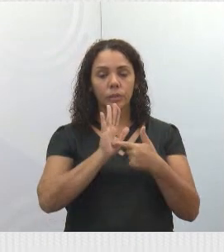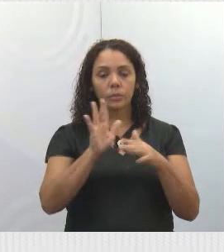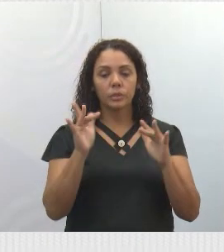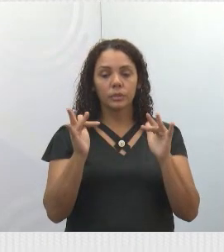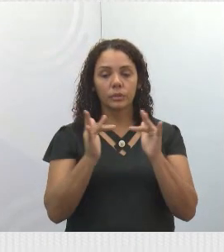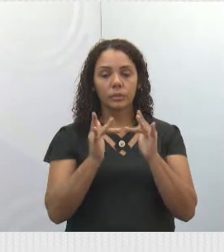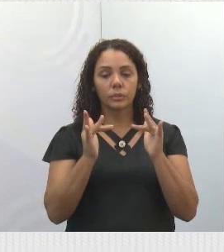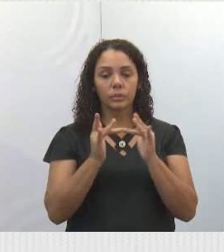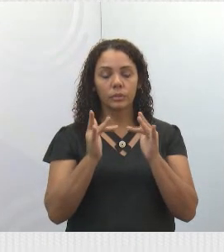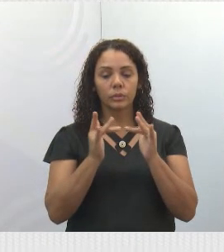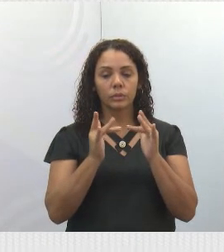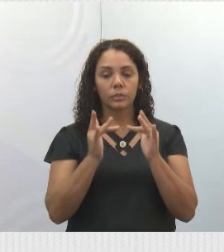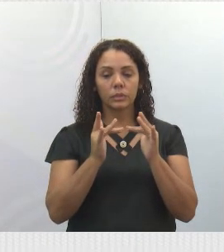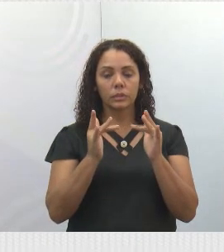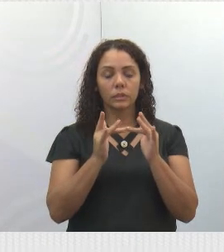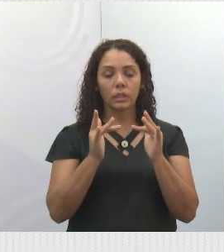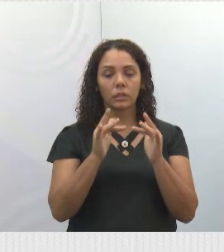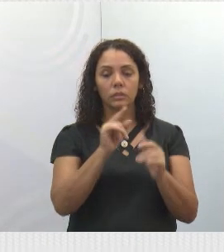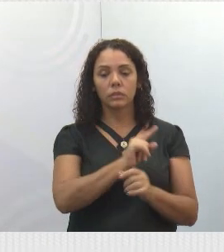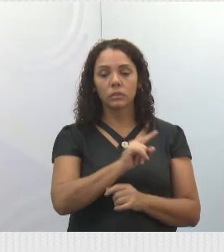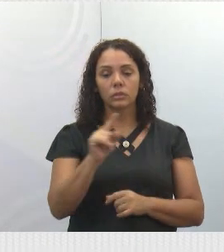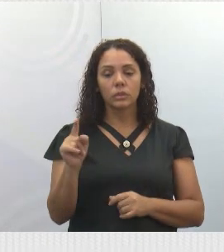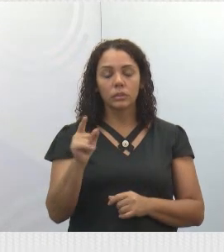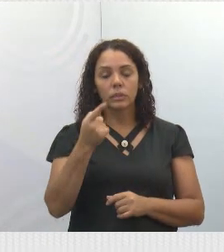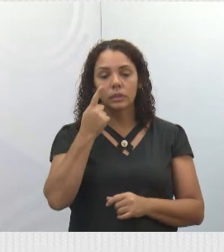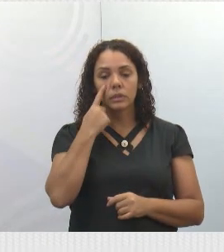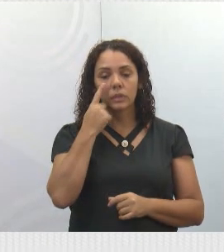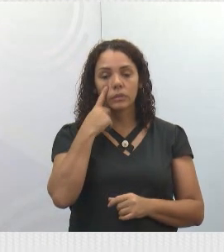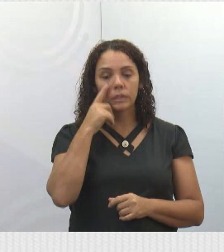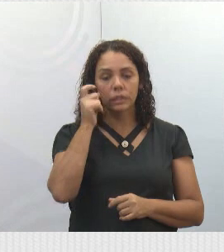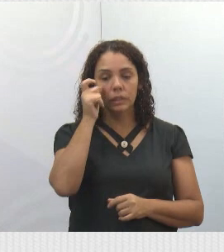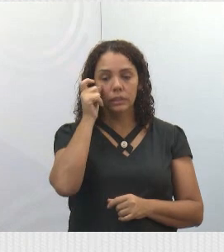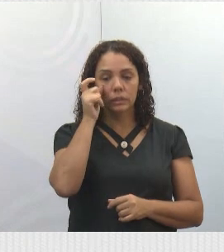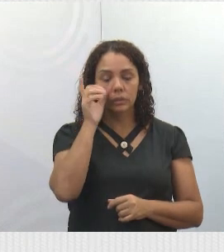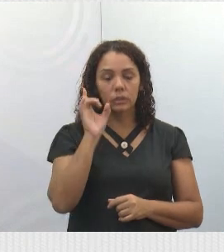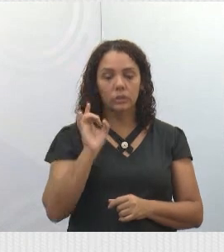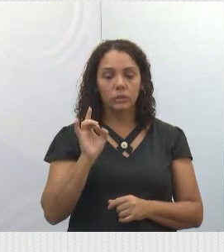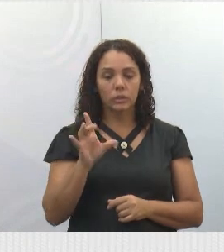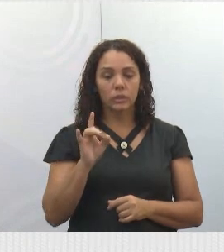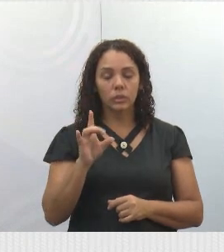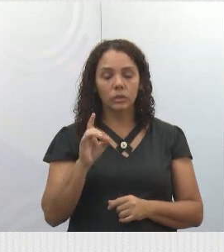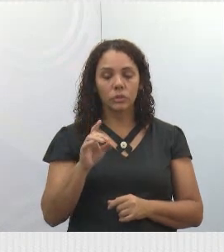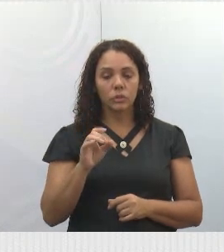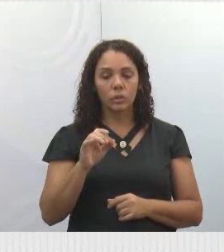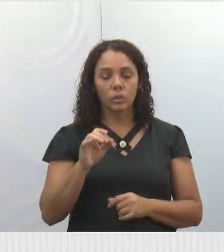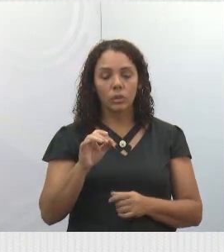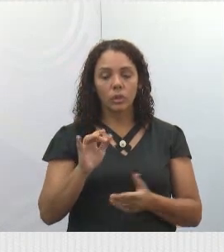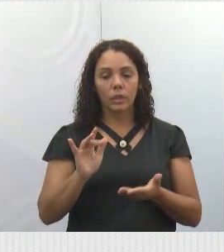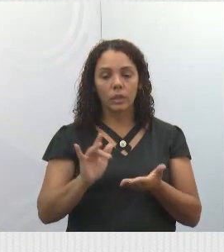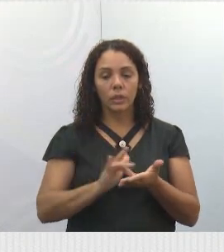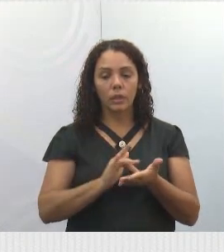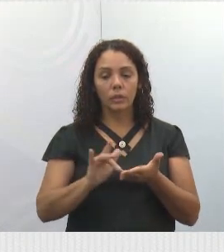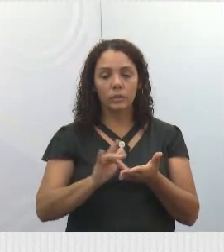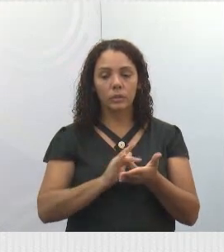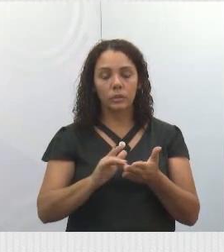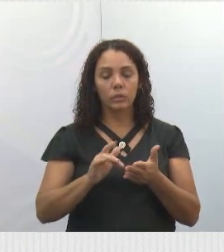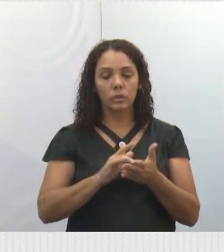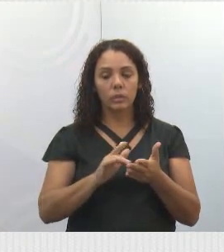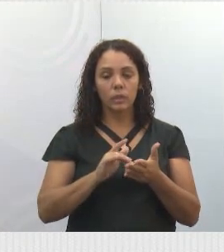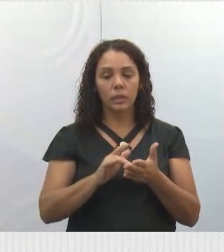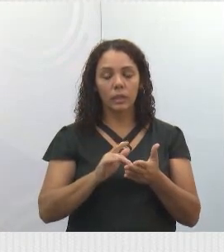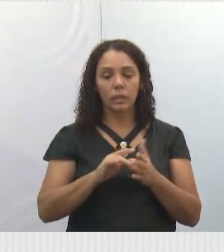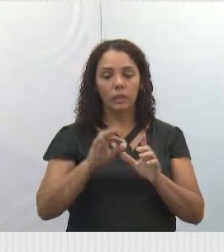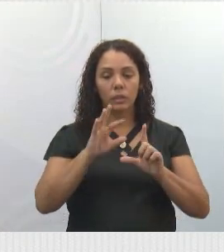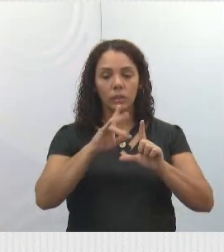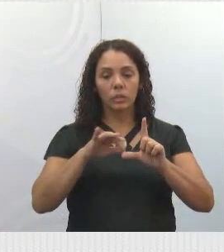contatos, você que está nos assistindo. É só mirar a câmera do seu celular para esse QR Code